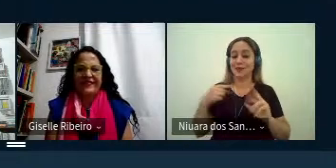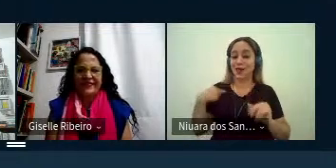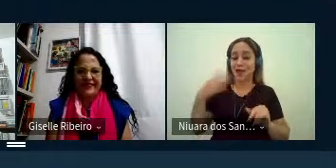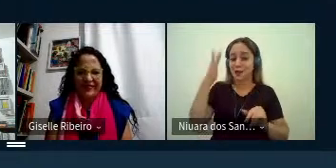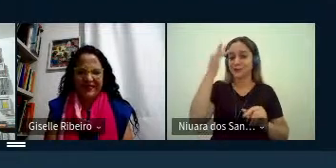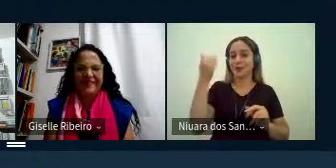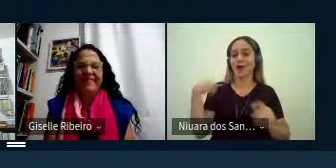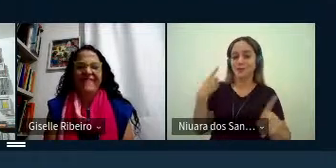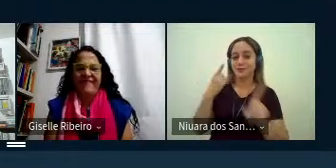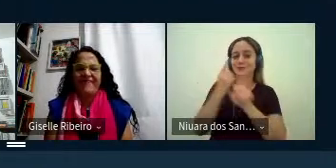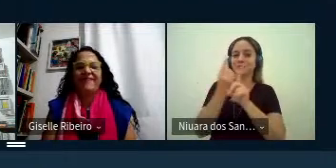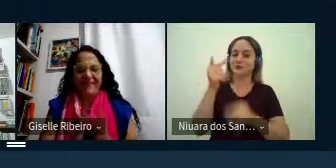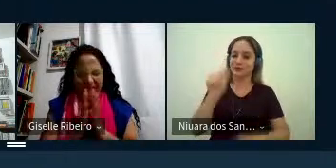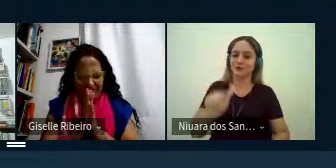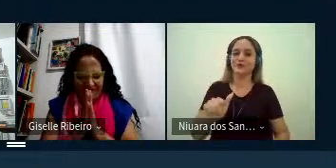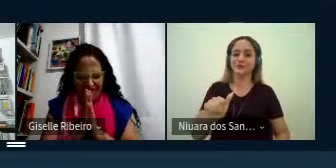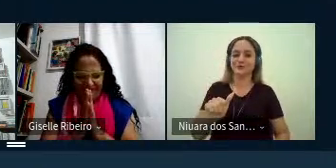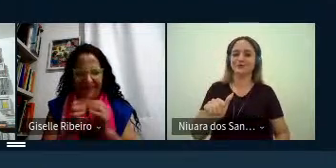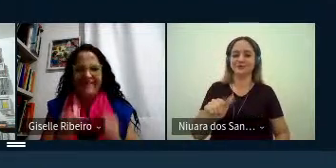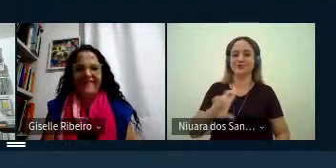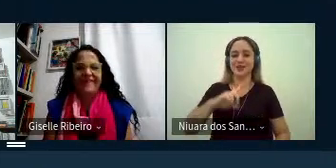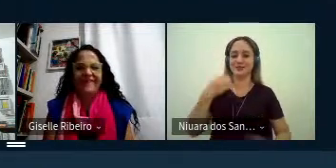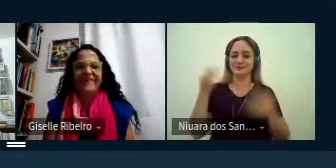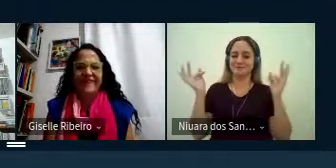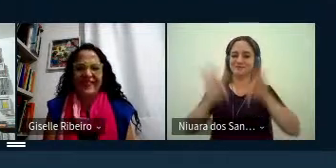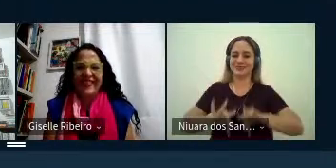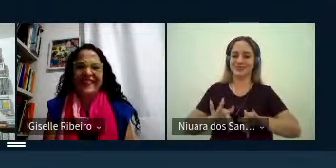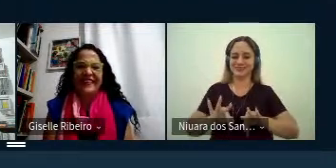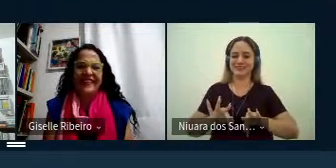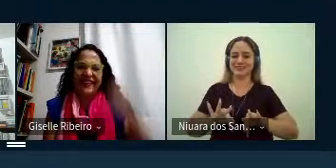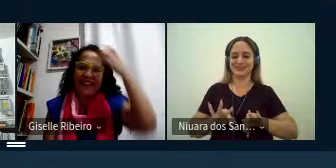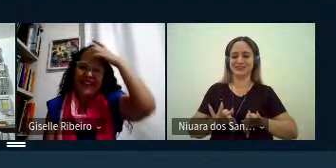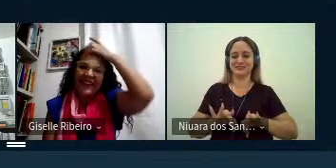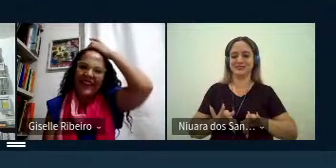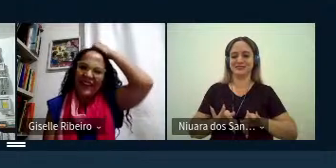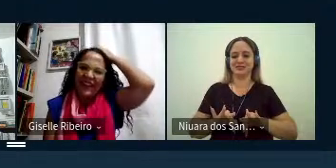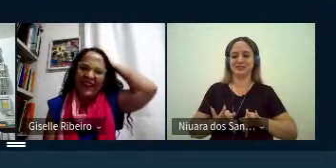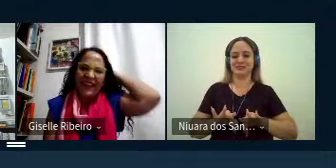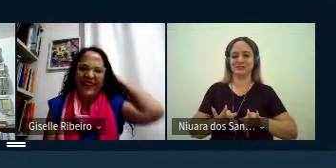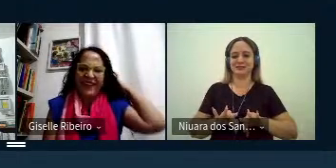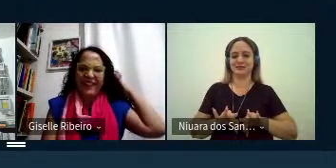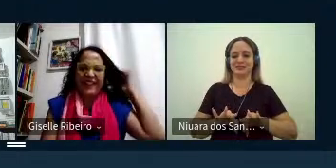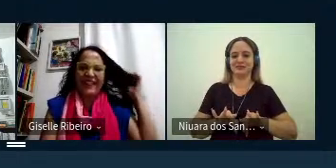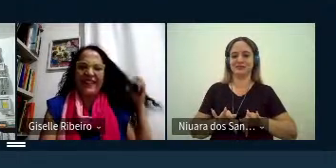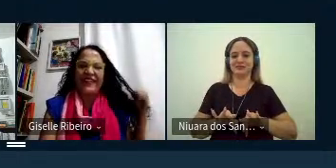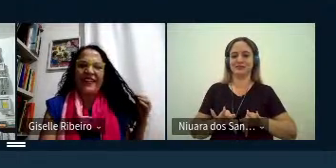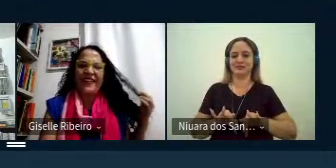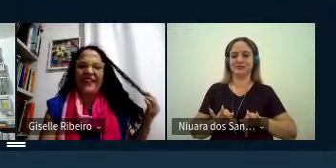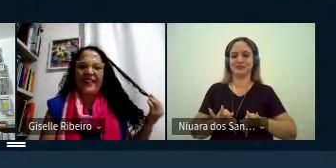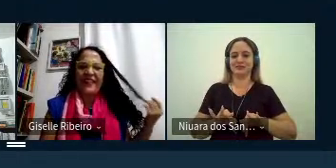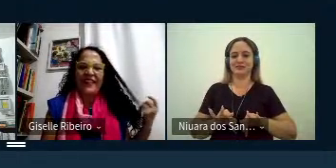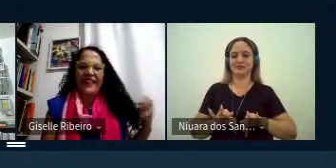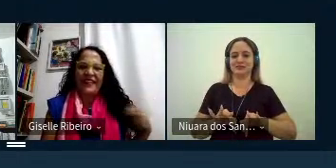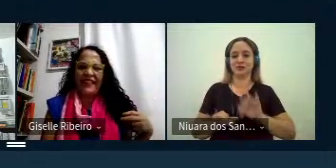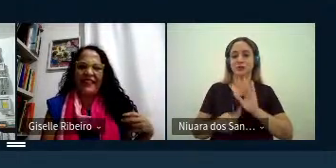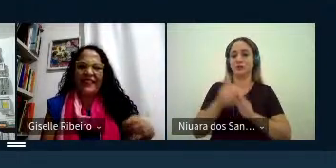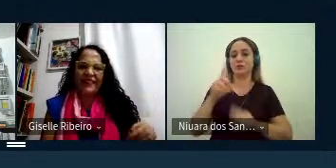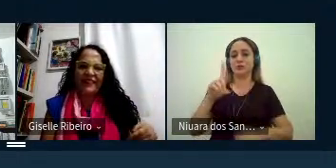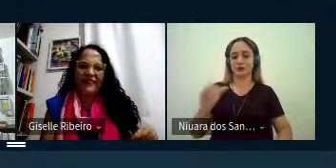amanhã e assim nós vamos encerrar esse esse esse primeiro dia